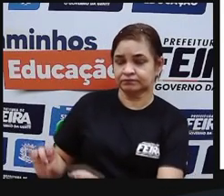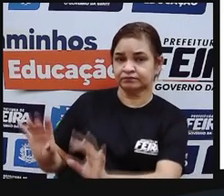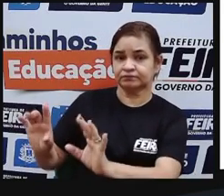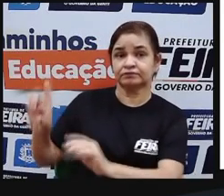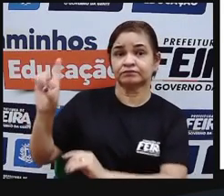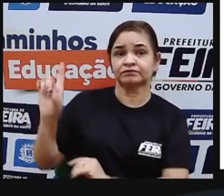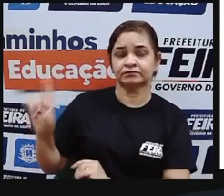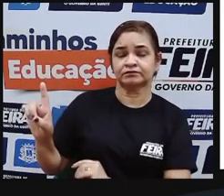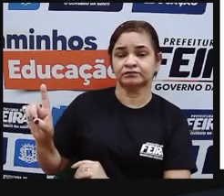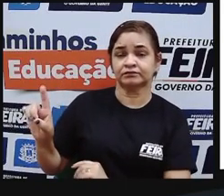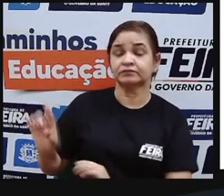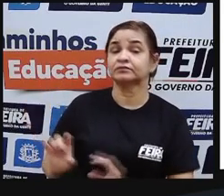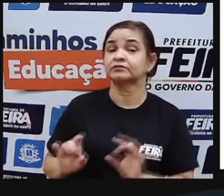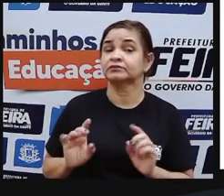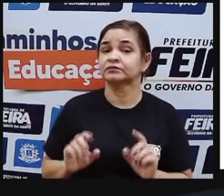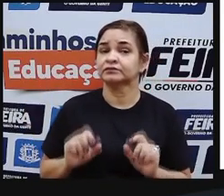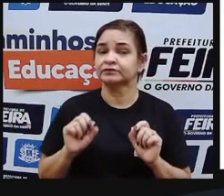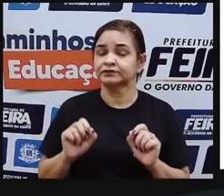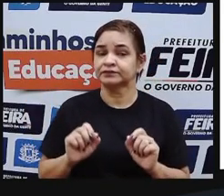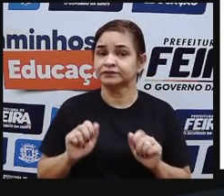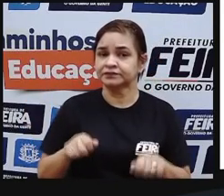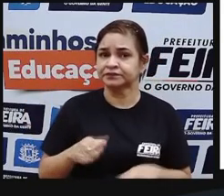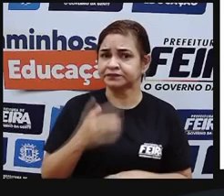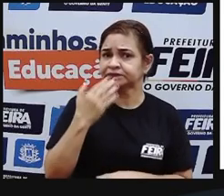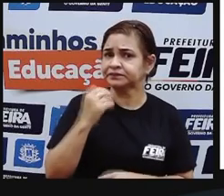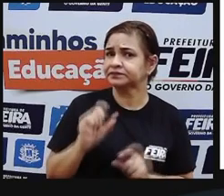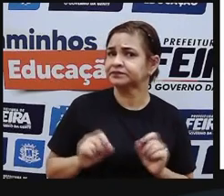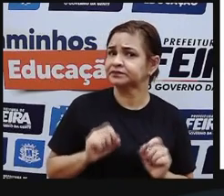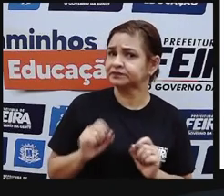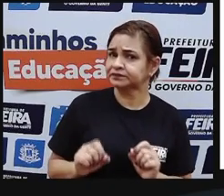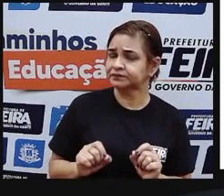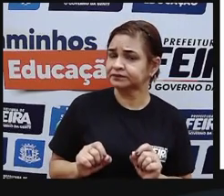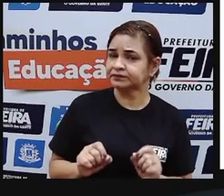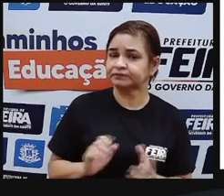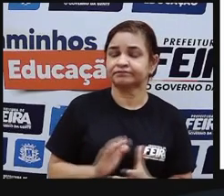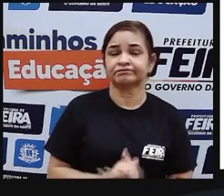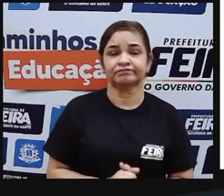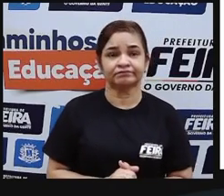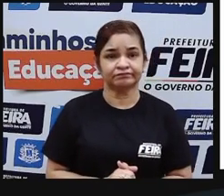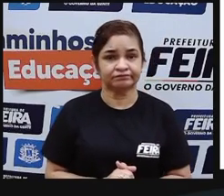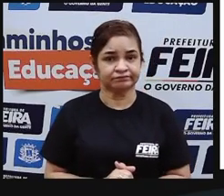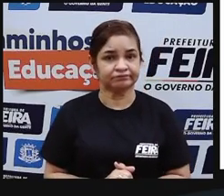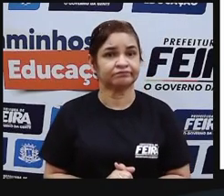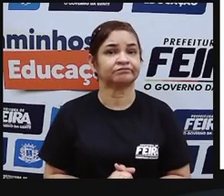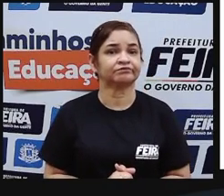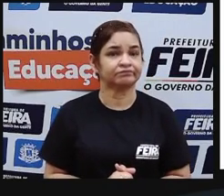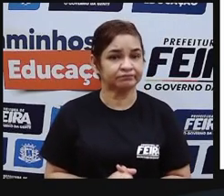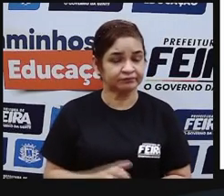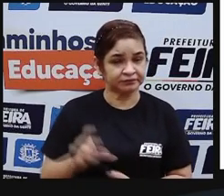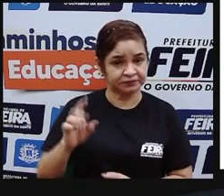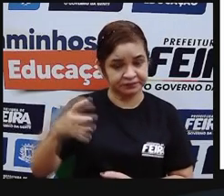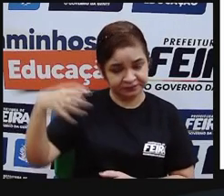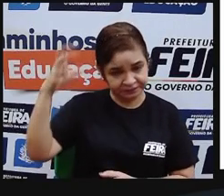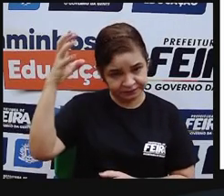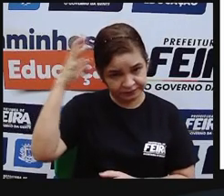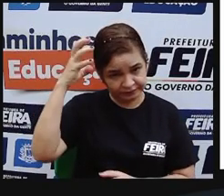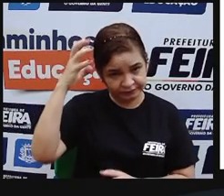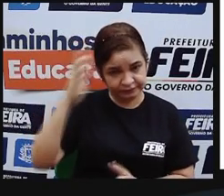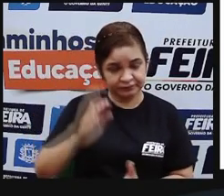adivinha quem é que podia consumir esse chocolate isso aí só o imperador e a nobreza